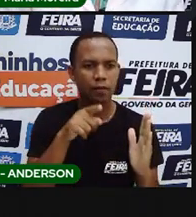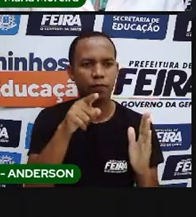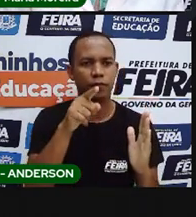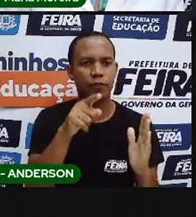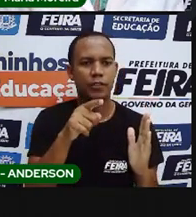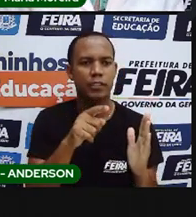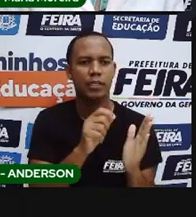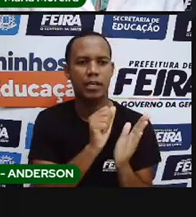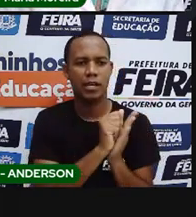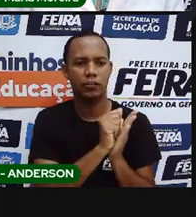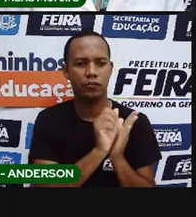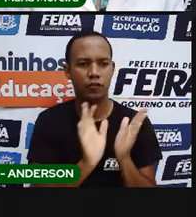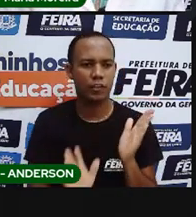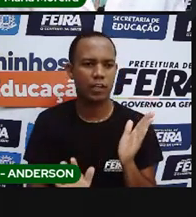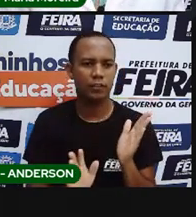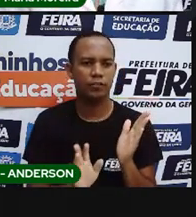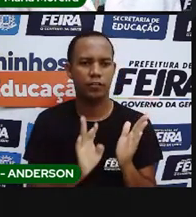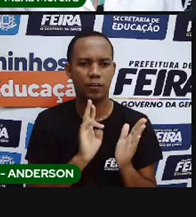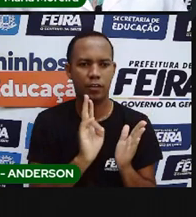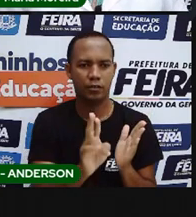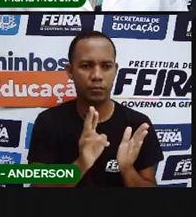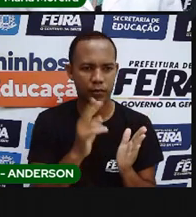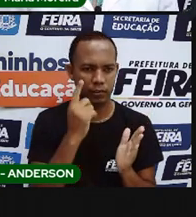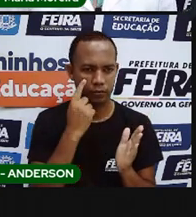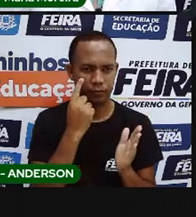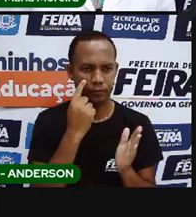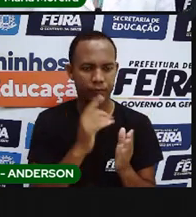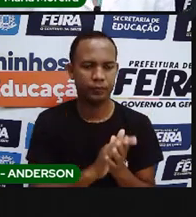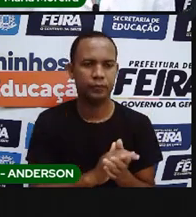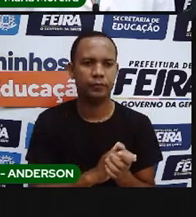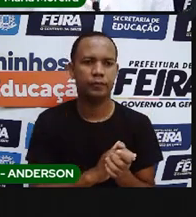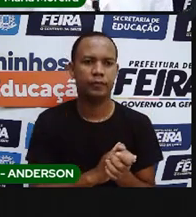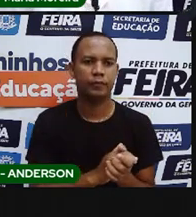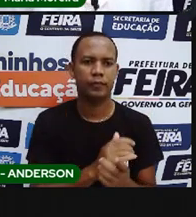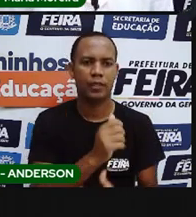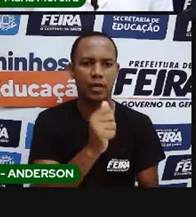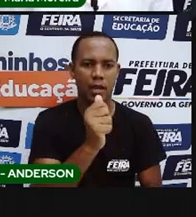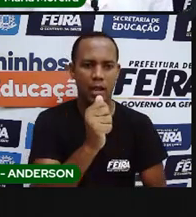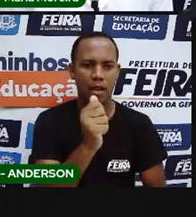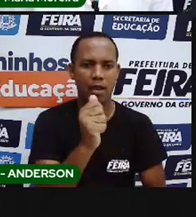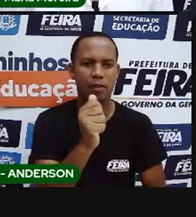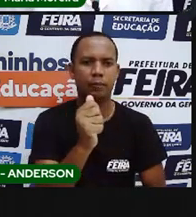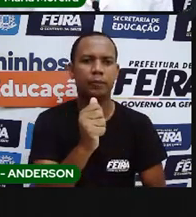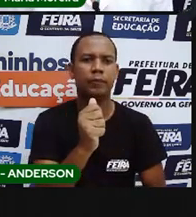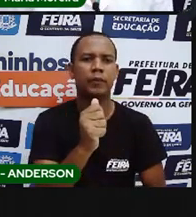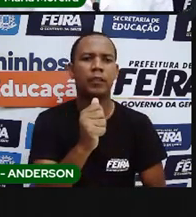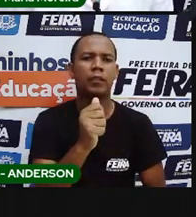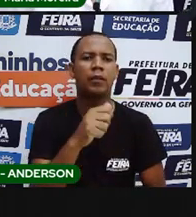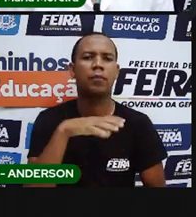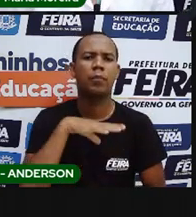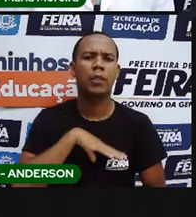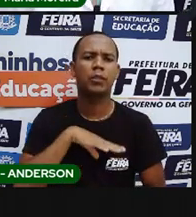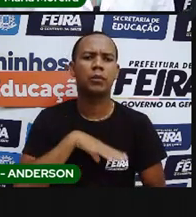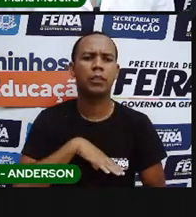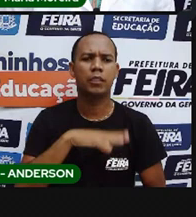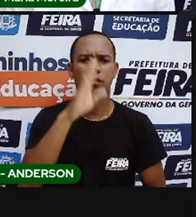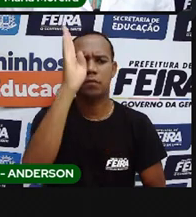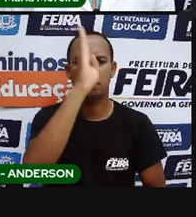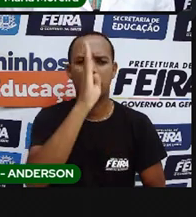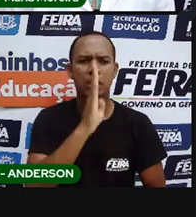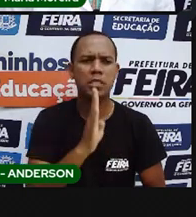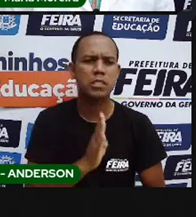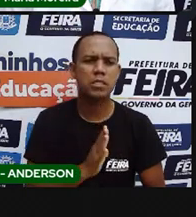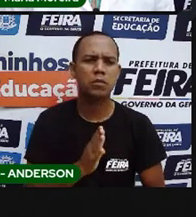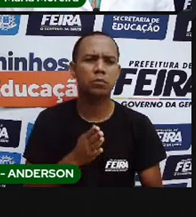essa atividade aqui e responder. Letra A. Quando os portugueses chegaram ao Brasil, encontraram alguns